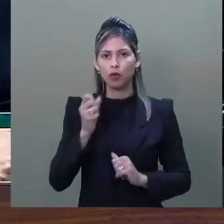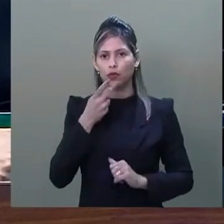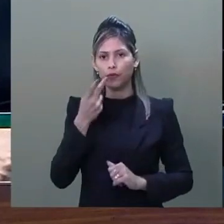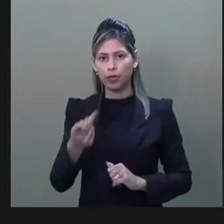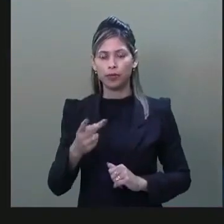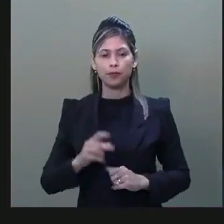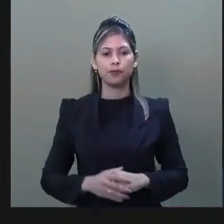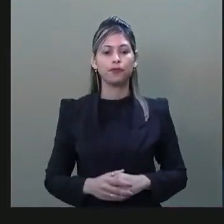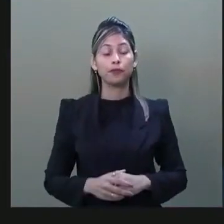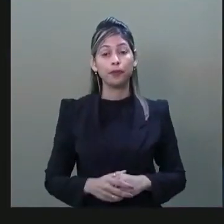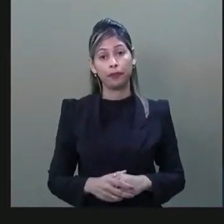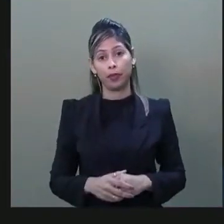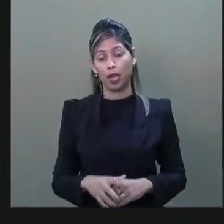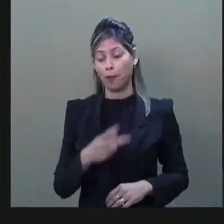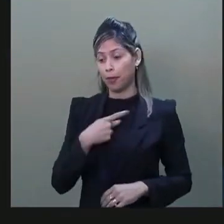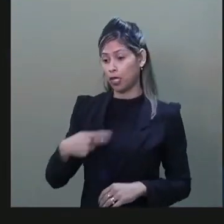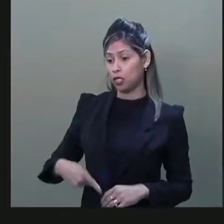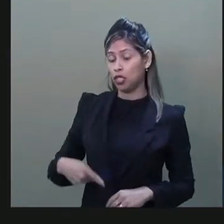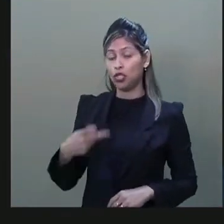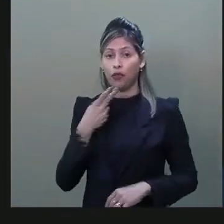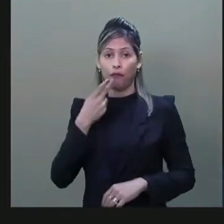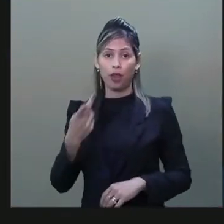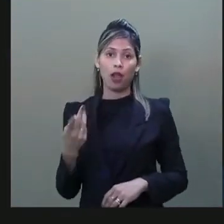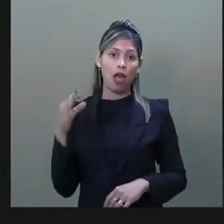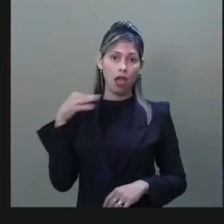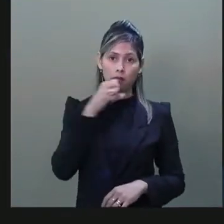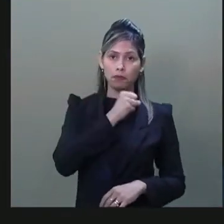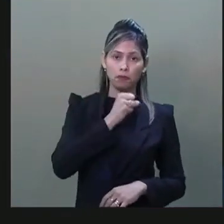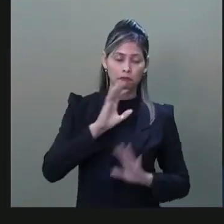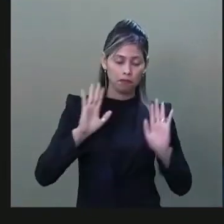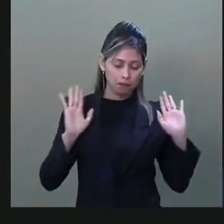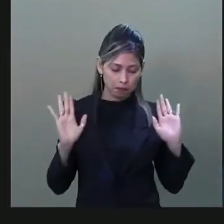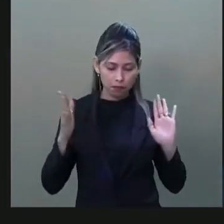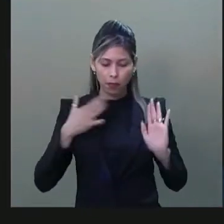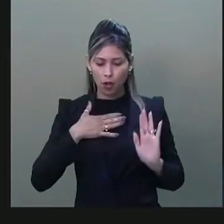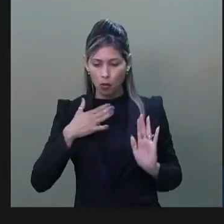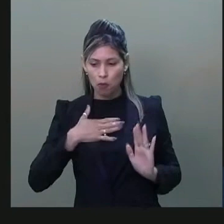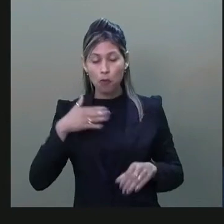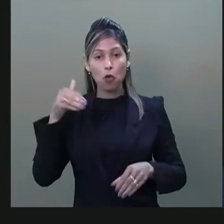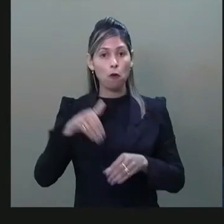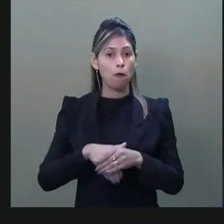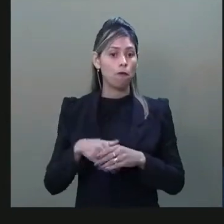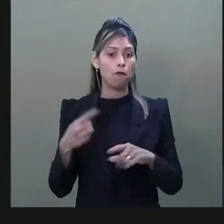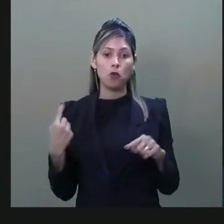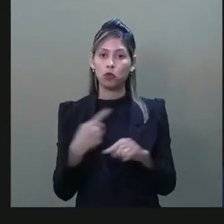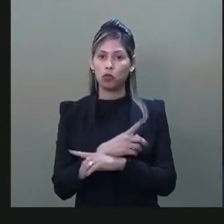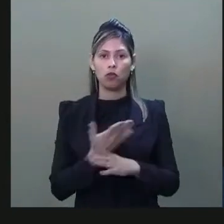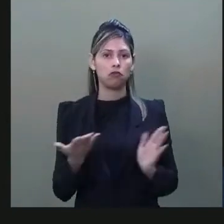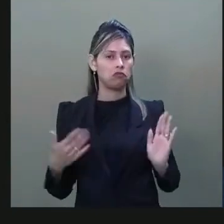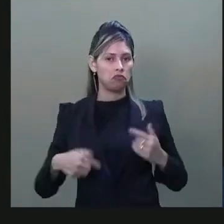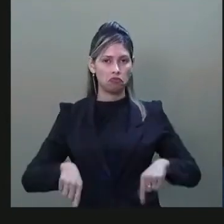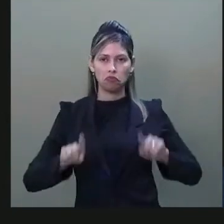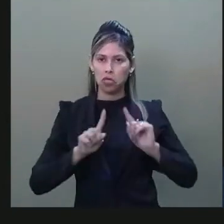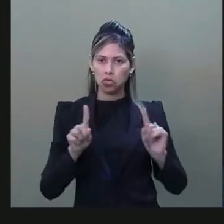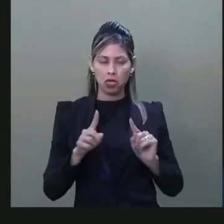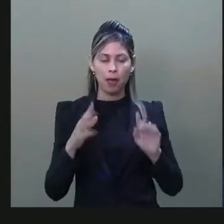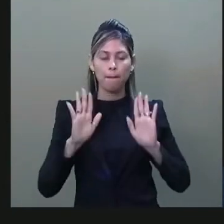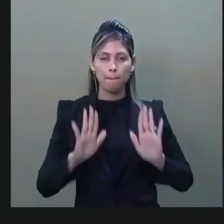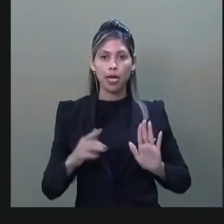Presidente, muito rapidamente, é óbvio que eu já registrei o meu voto contrário, agora é importante justificar o porquê.